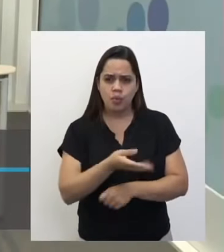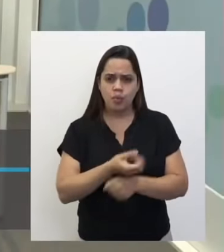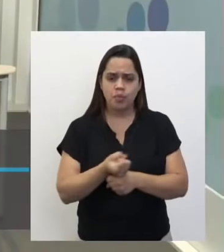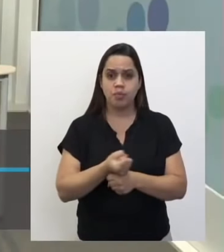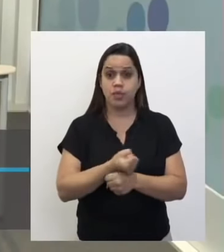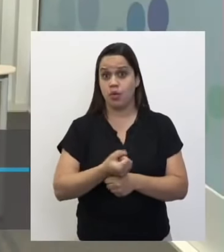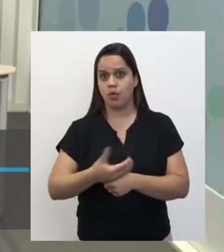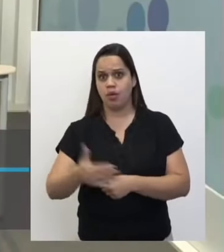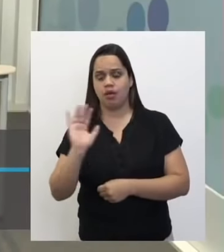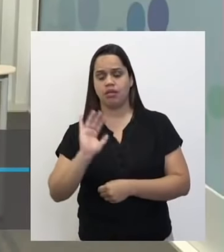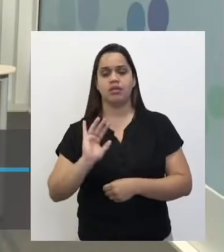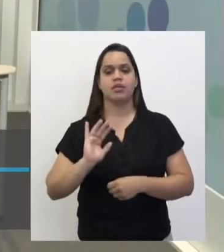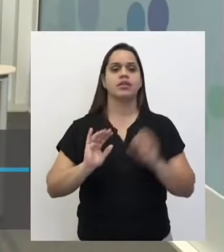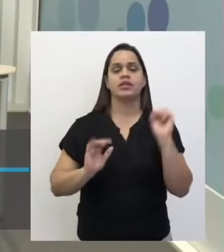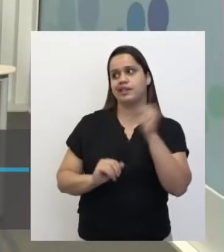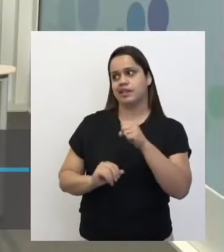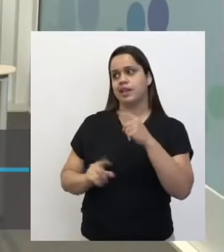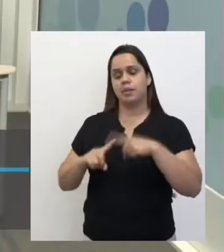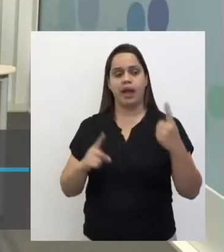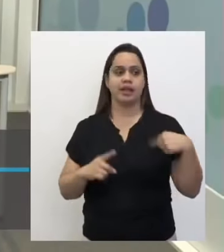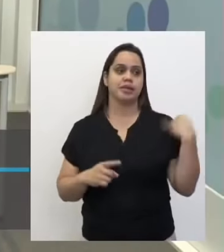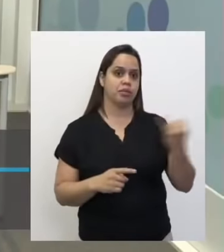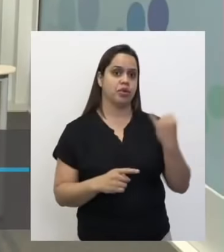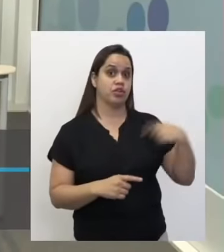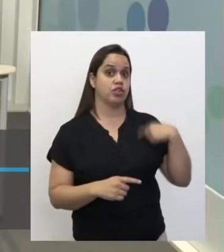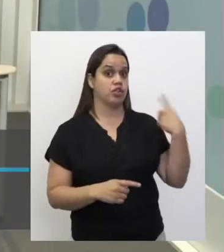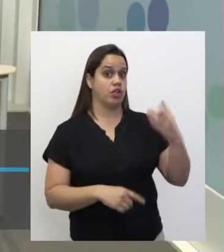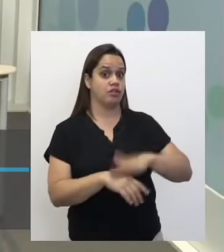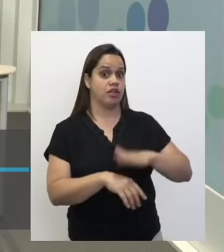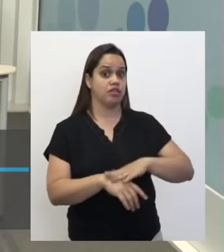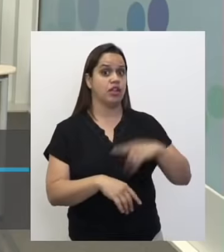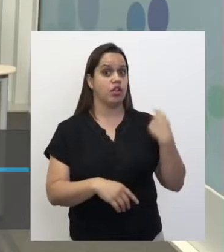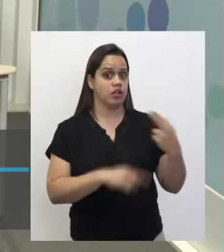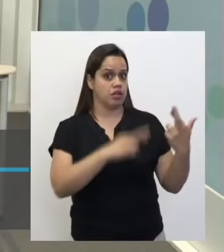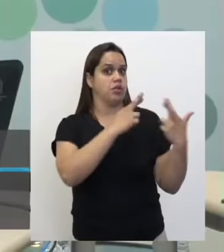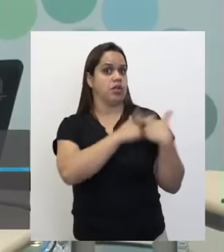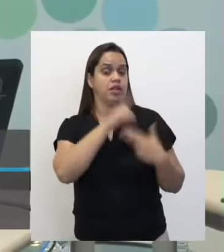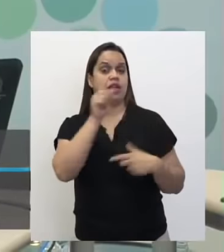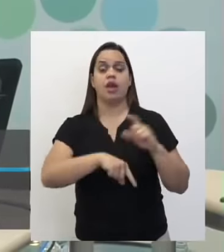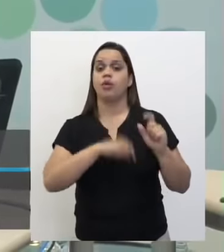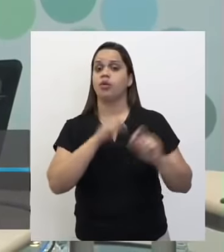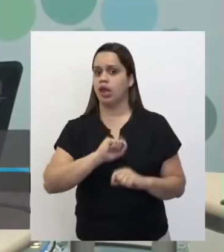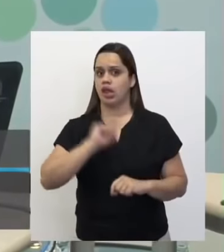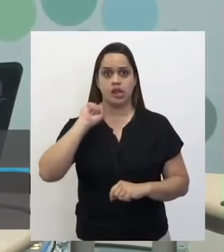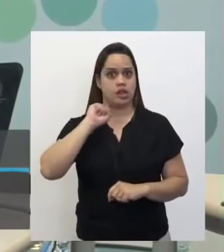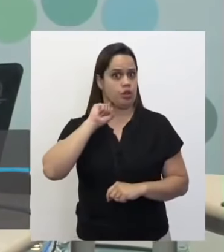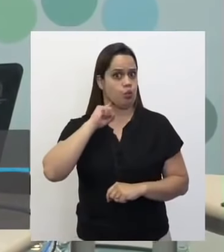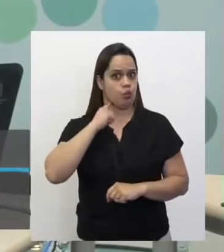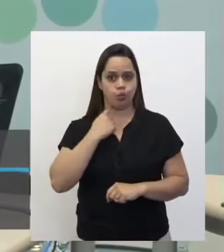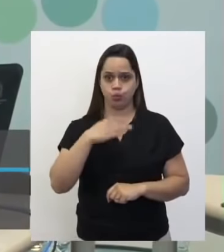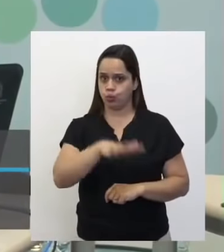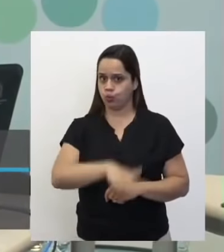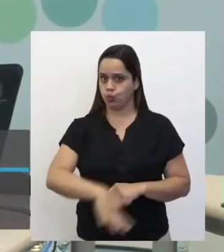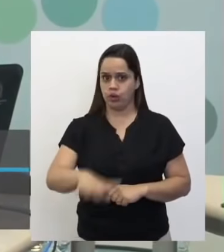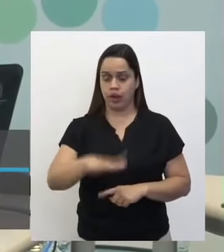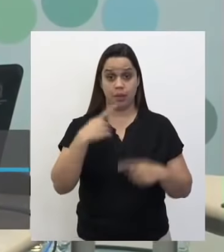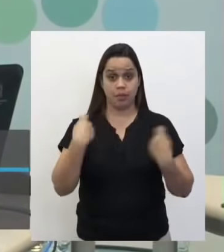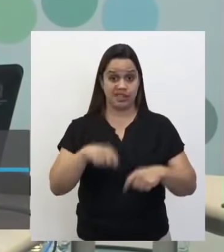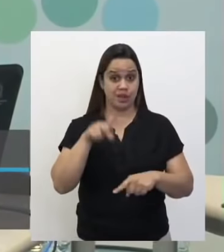mas é muito importante a gente também fazer a nossa parte, que é não poluir, né? Porque tem que preservar esse recurso que é